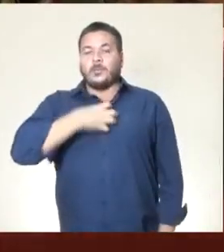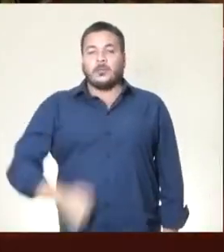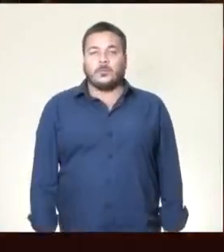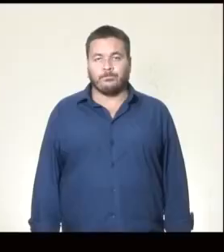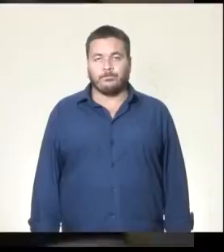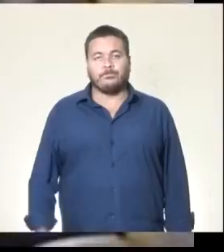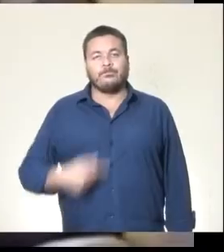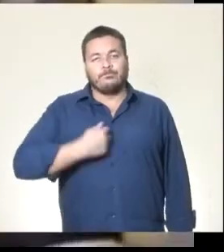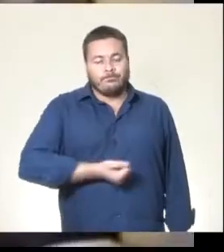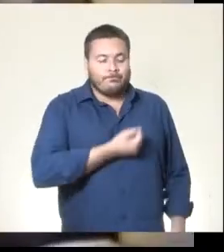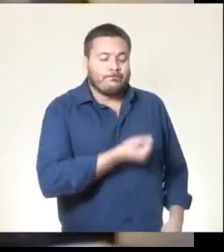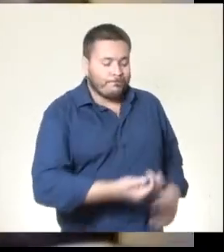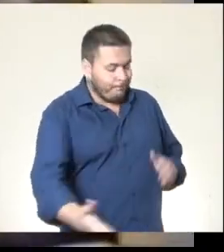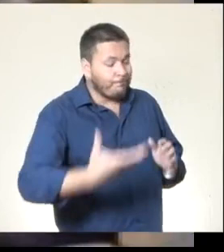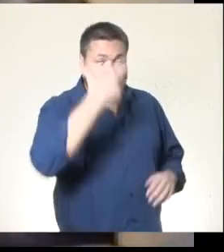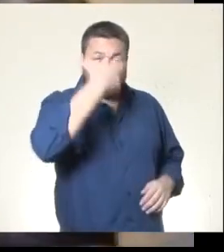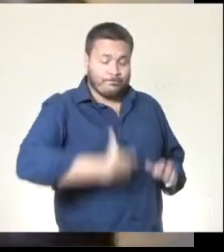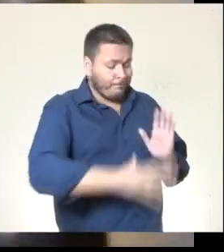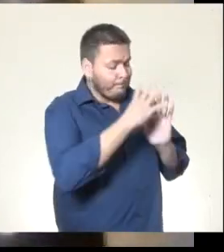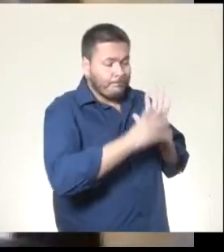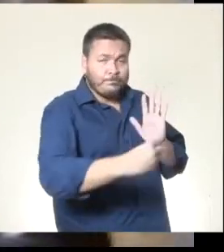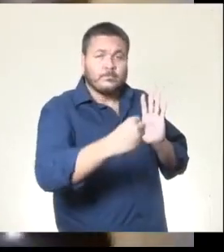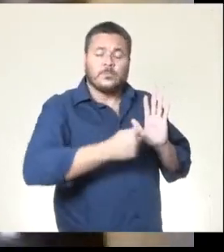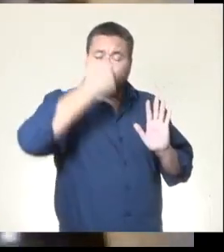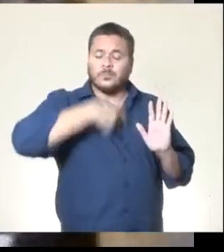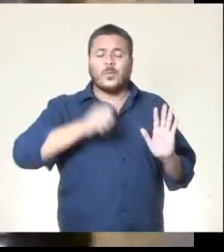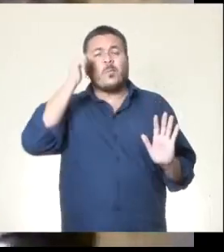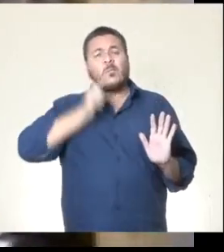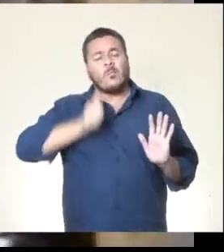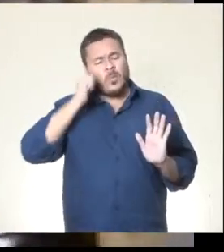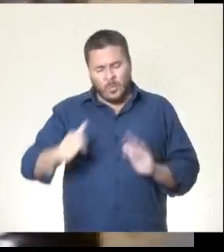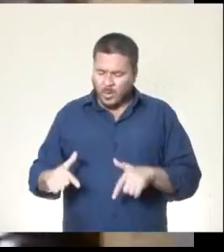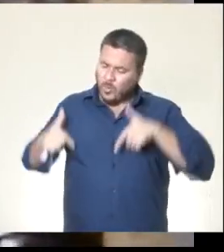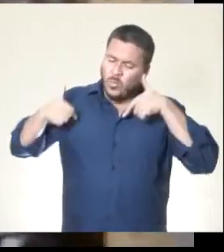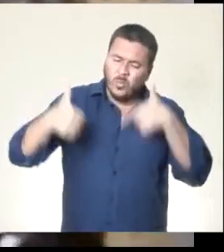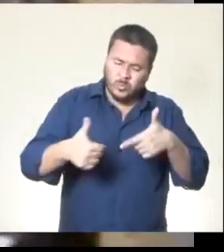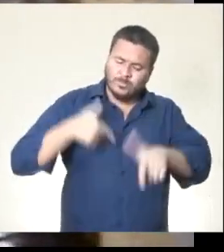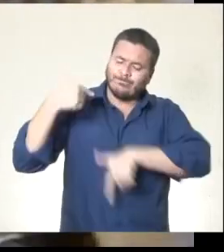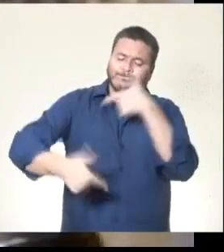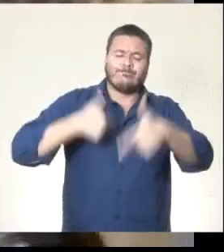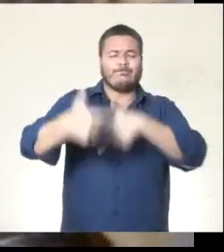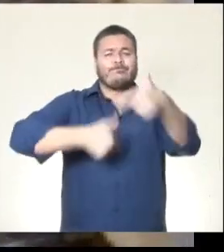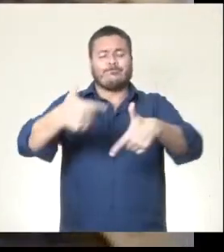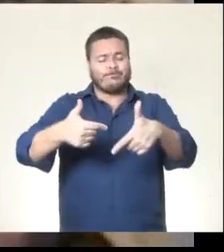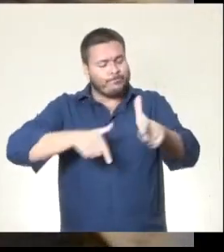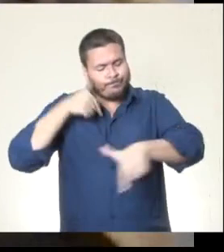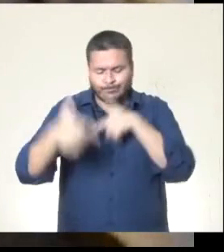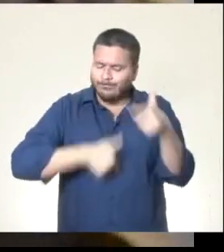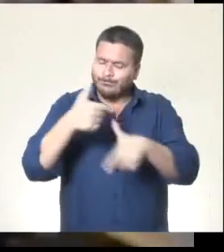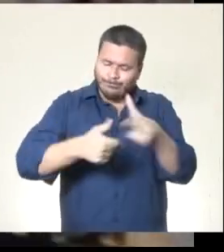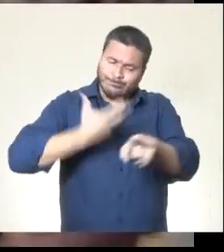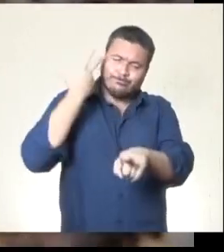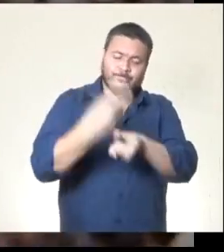sentimentos. Deixo um grande exemplo de uma mulher que lutou e trabalhou. E trabalhou